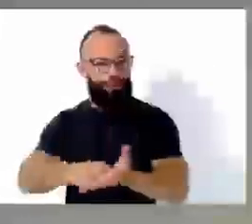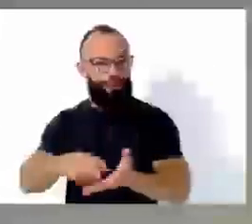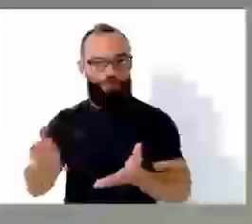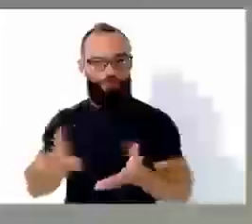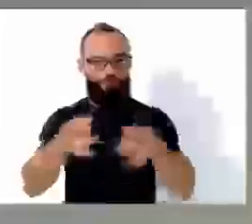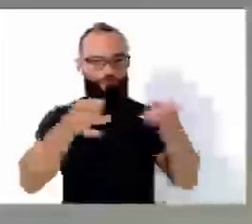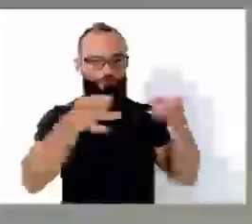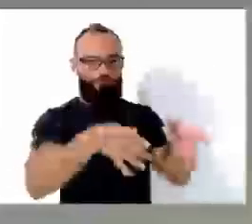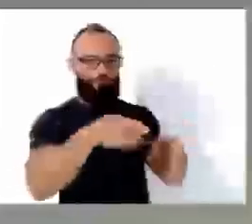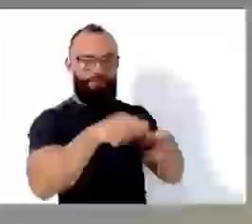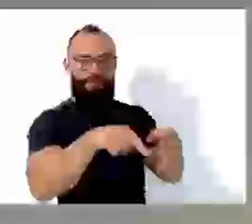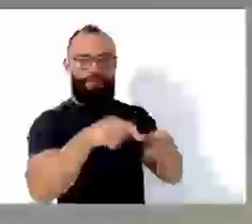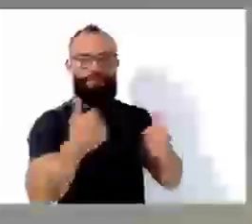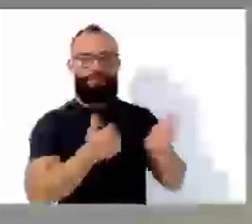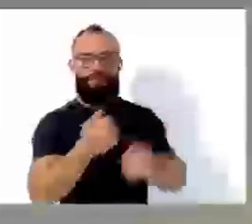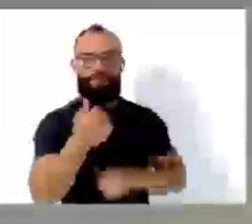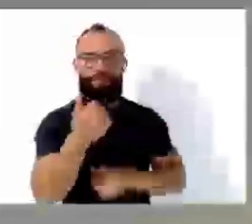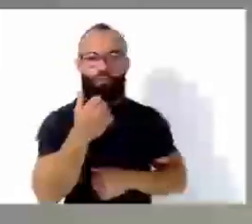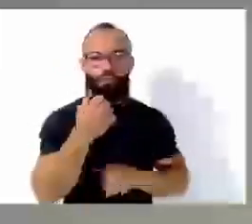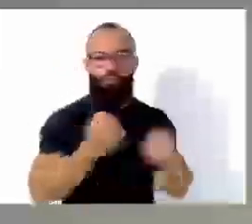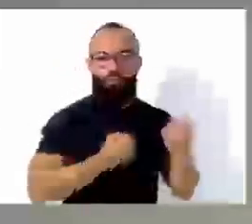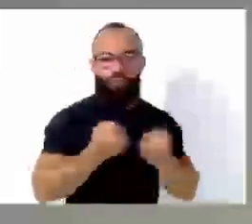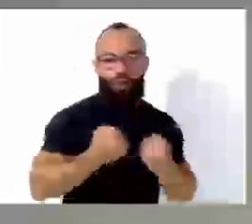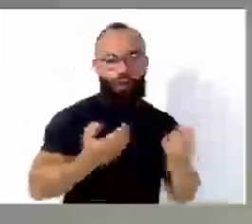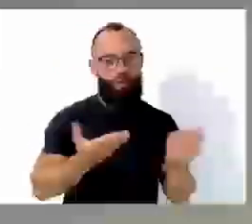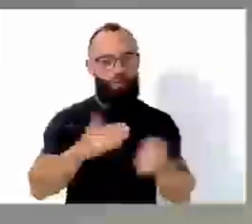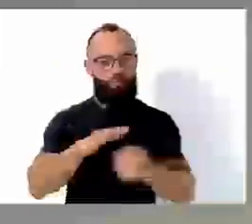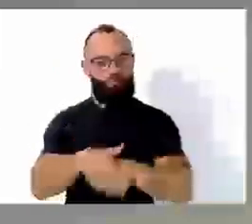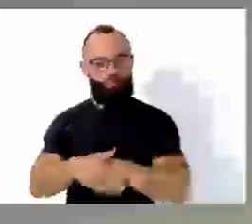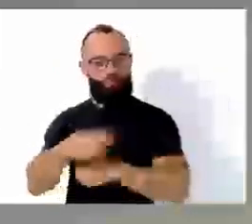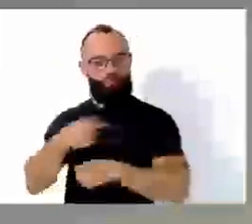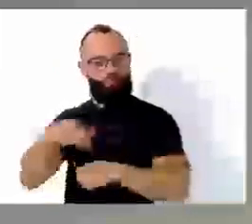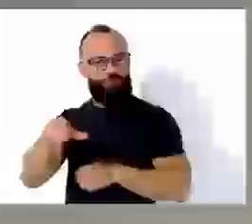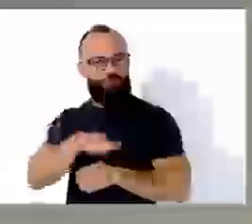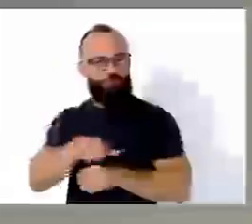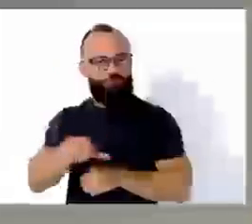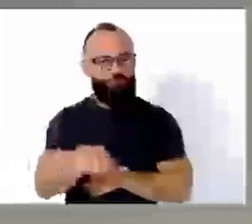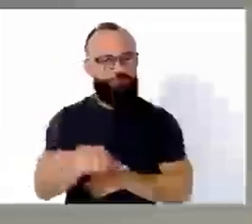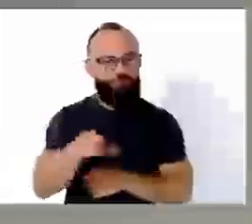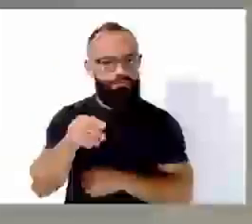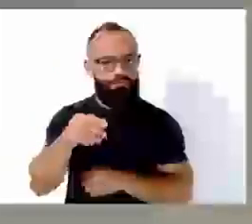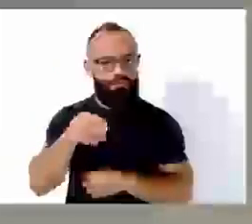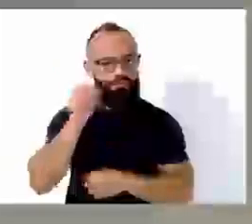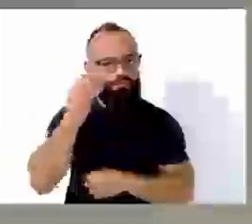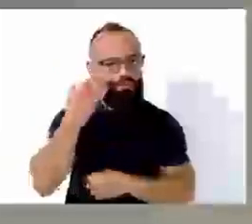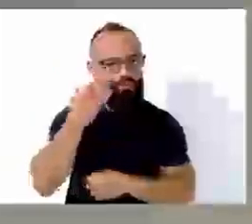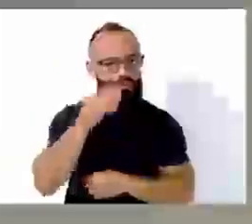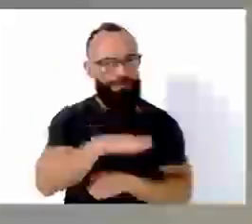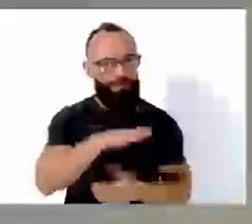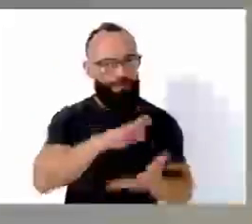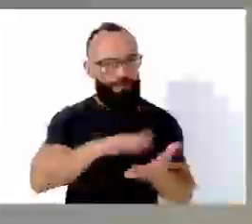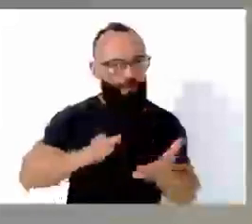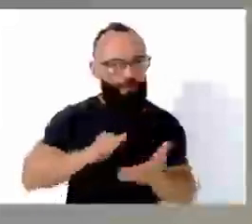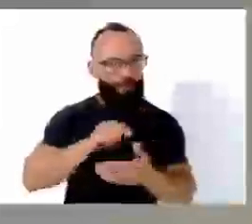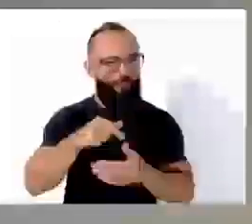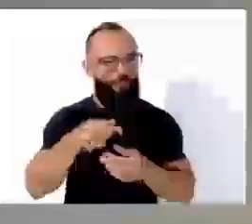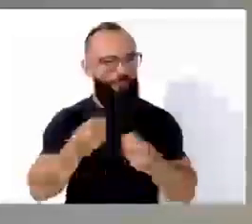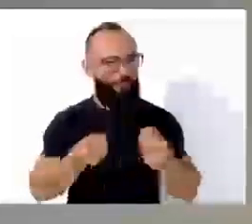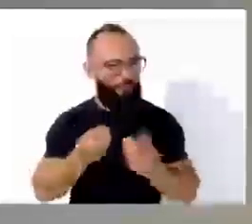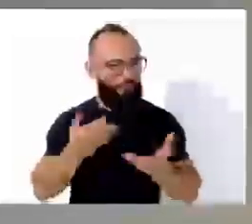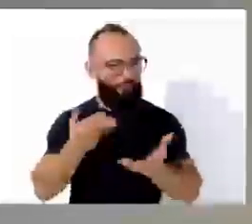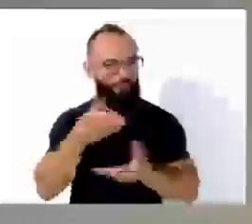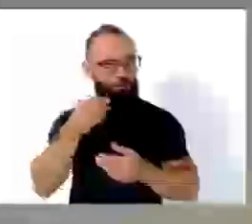de veículo. Agora acabando a sessão, ainda quero dar uma passada por lá agora à noite ainda para ver se foi retirada ou não foi. Mas que essa empresa tome, seja